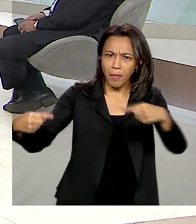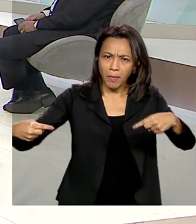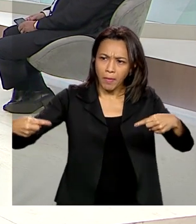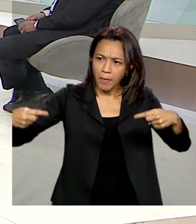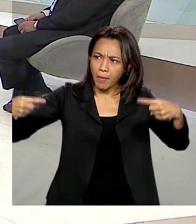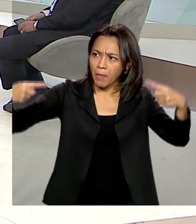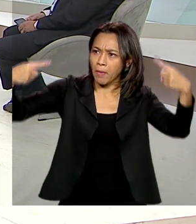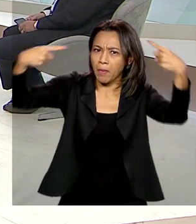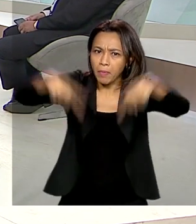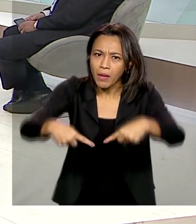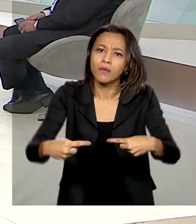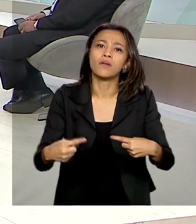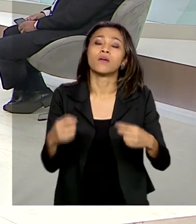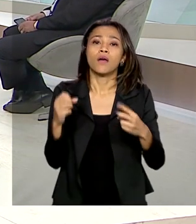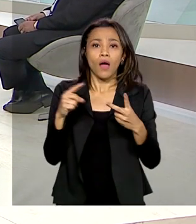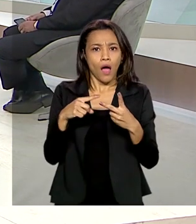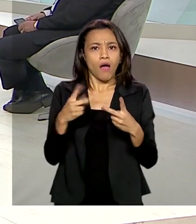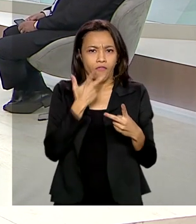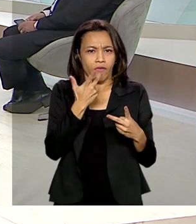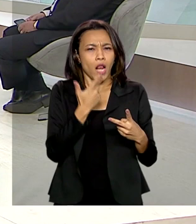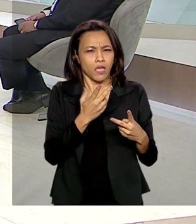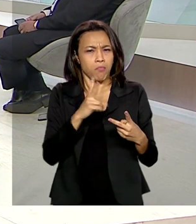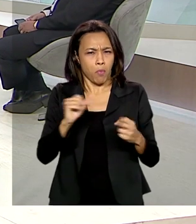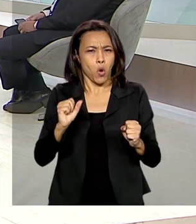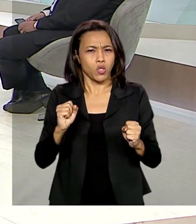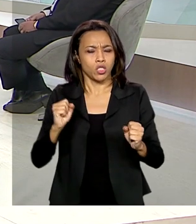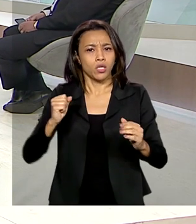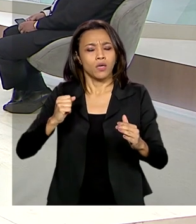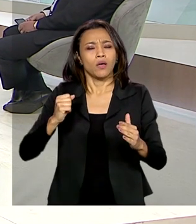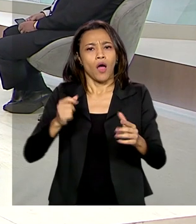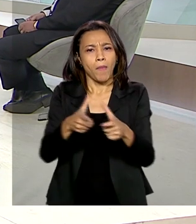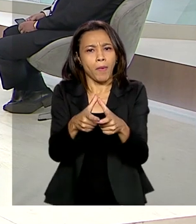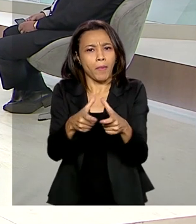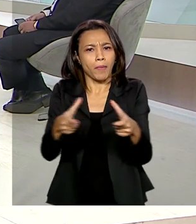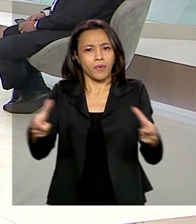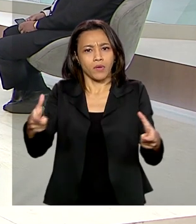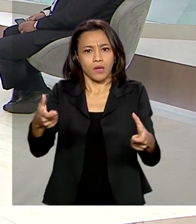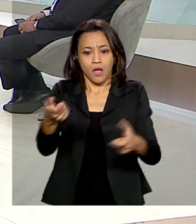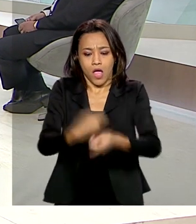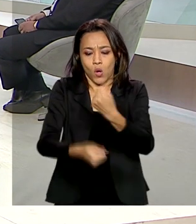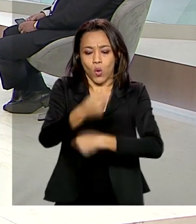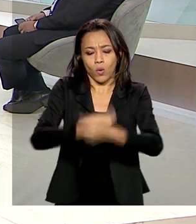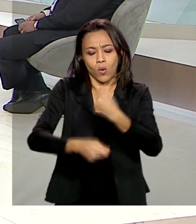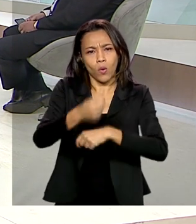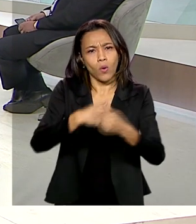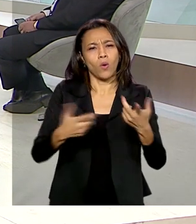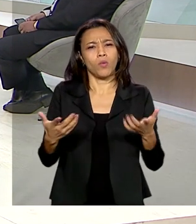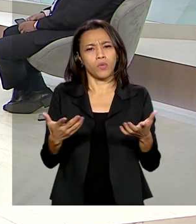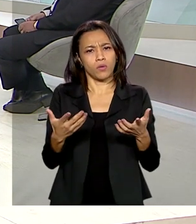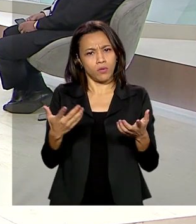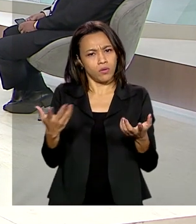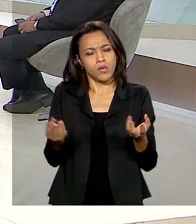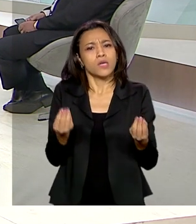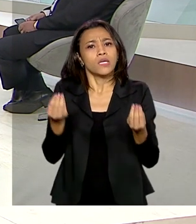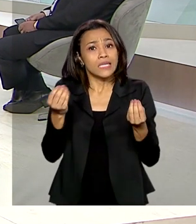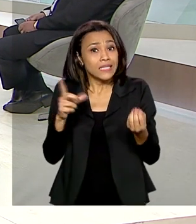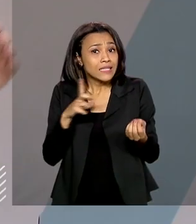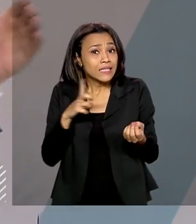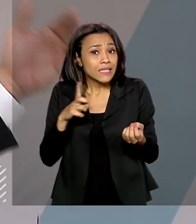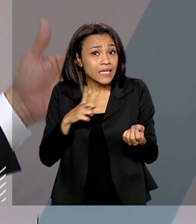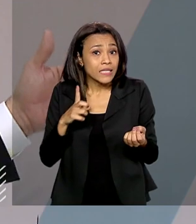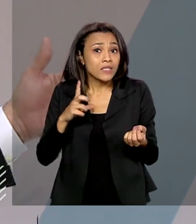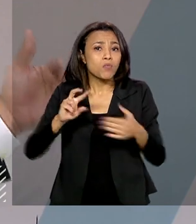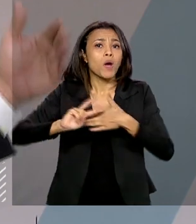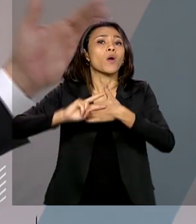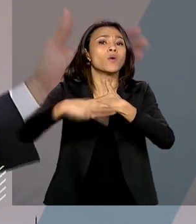pode ocorrer um crescimento econômico no Brasil a partir de 2021, a partir dessa primeira etapa e das subsequentes, e ter como uma